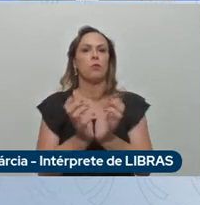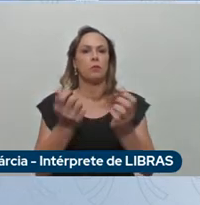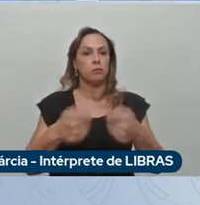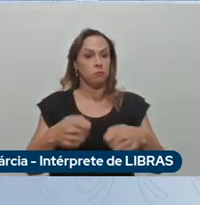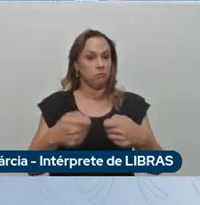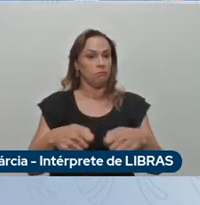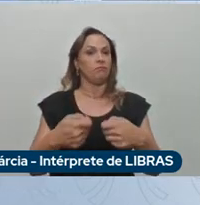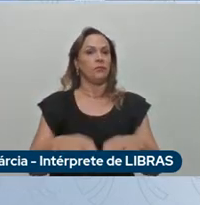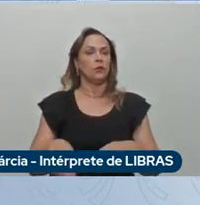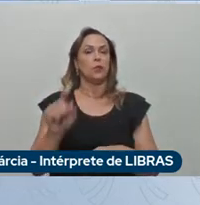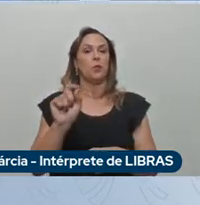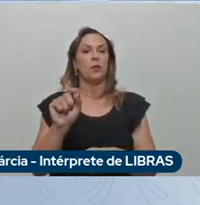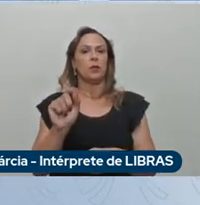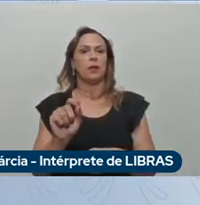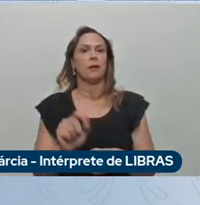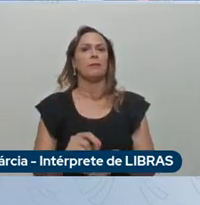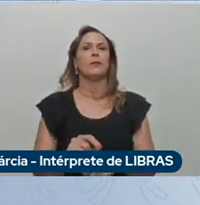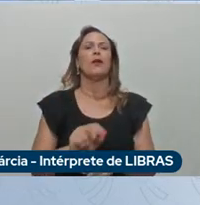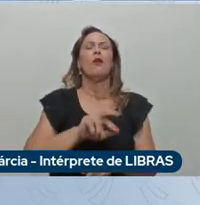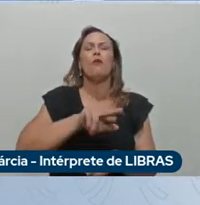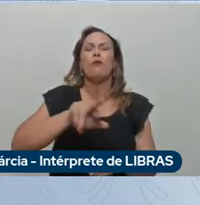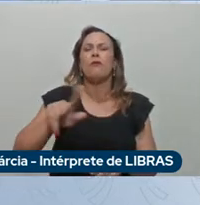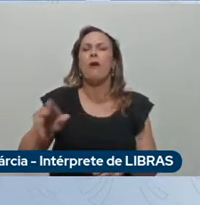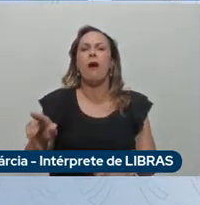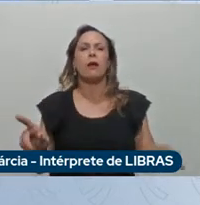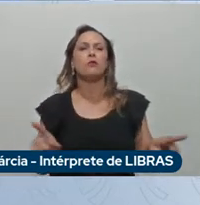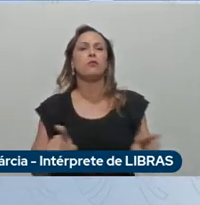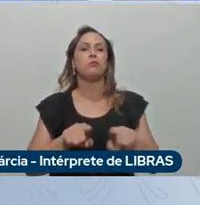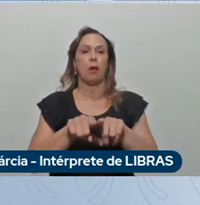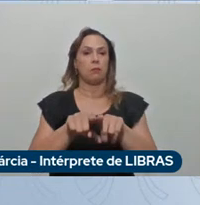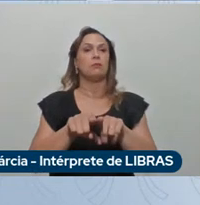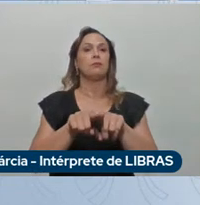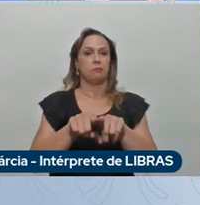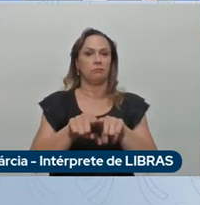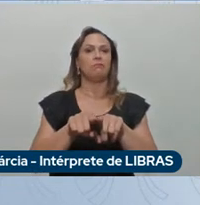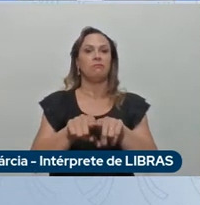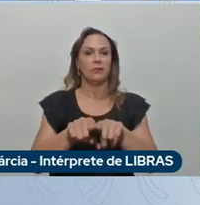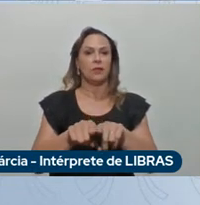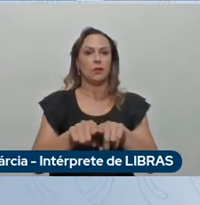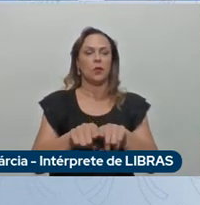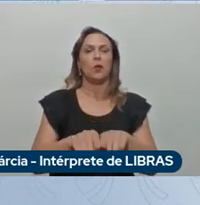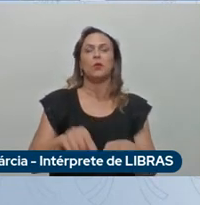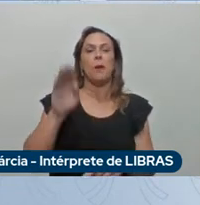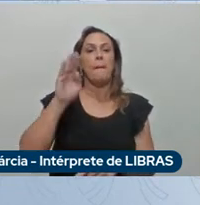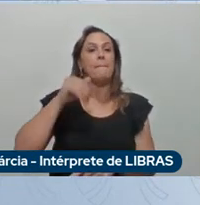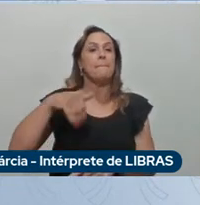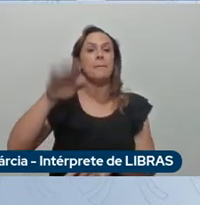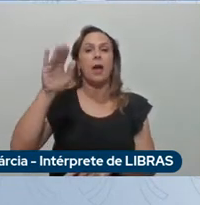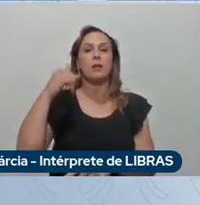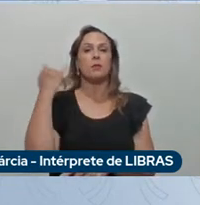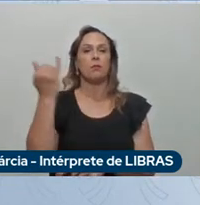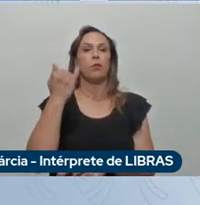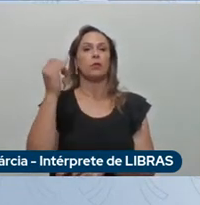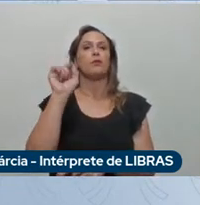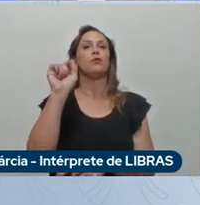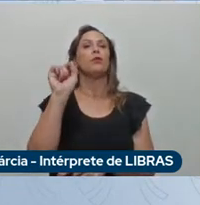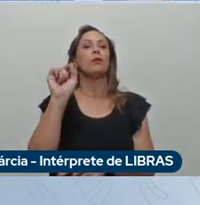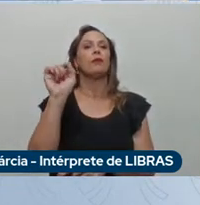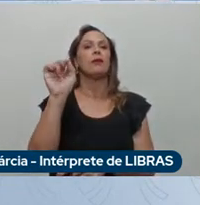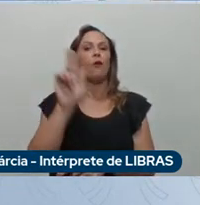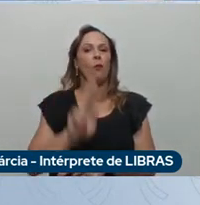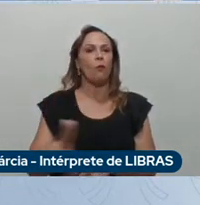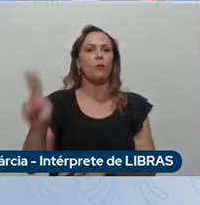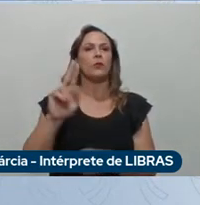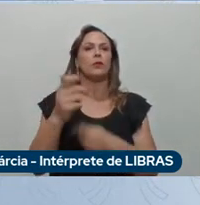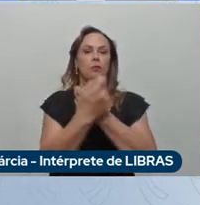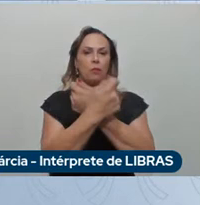uma série de parceiros é um deles um dos mais importantes é a faculdade de vocês que nossos